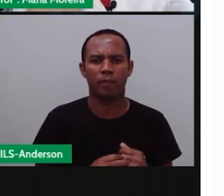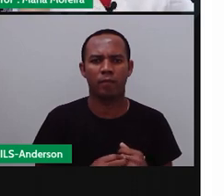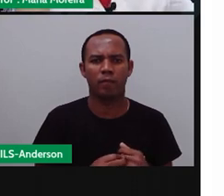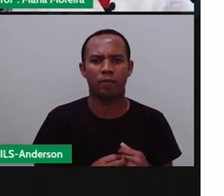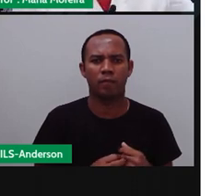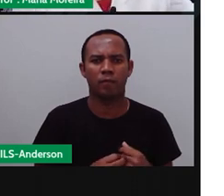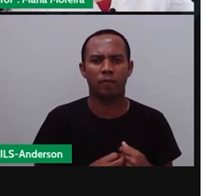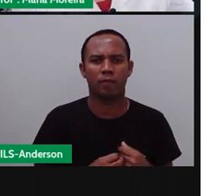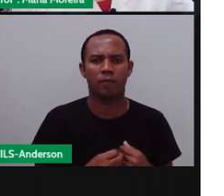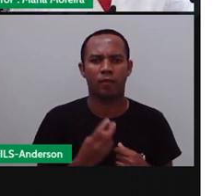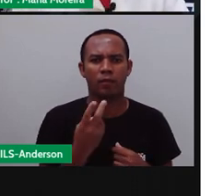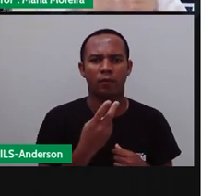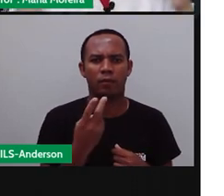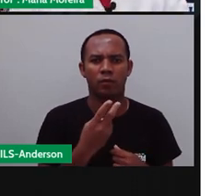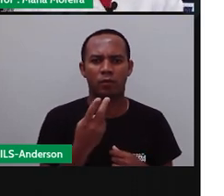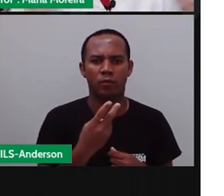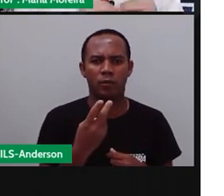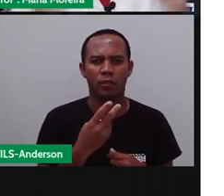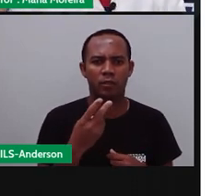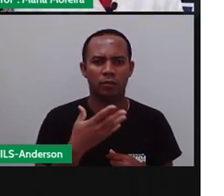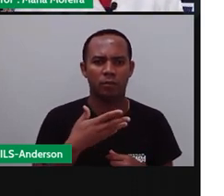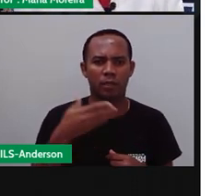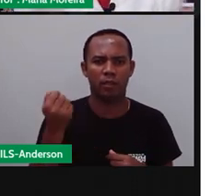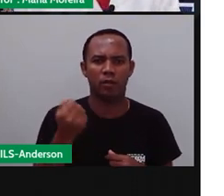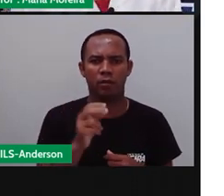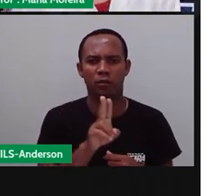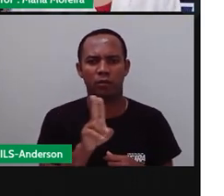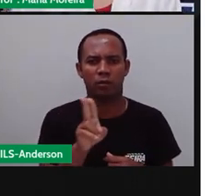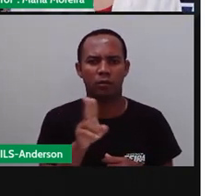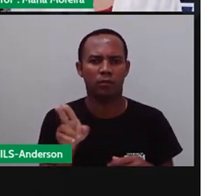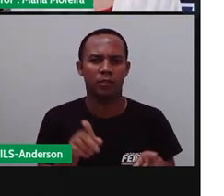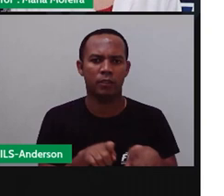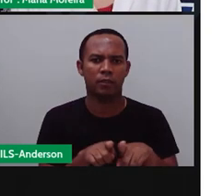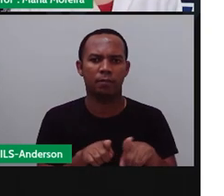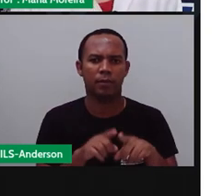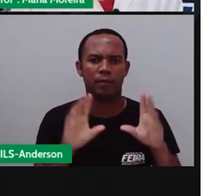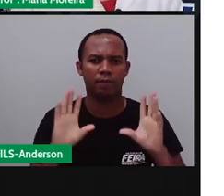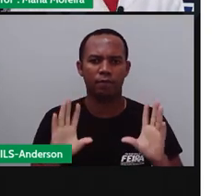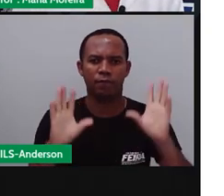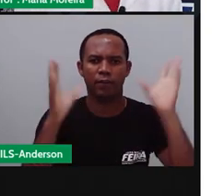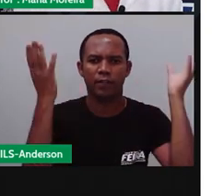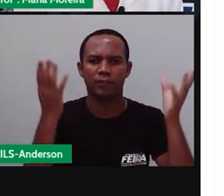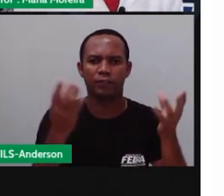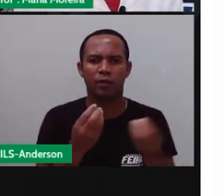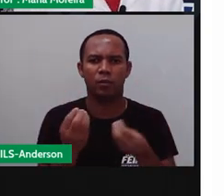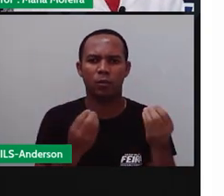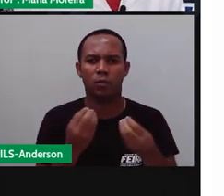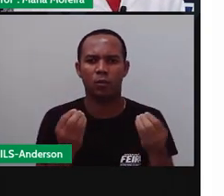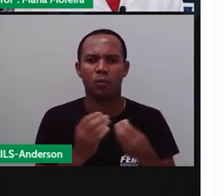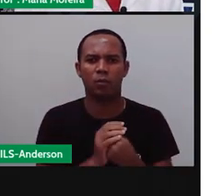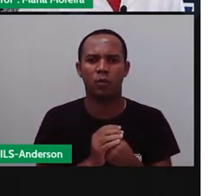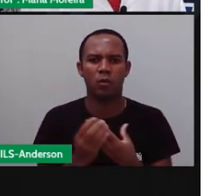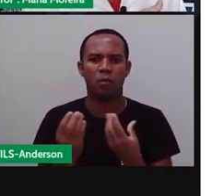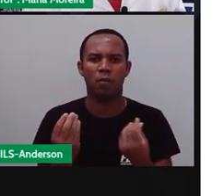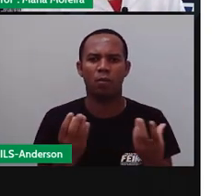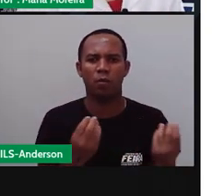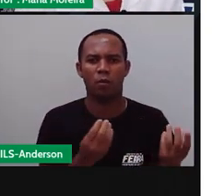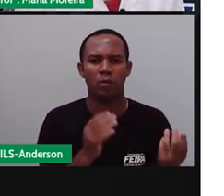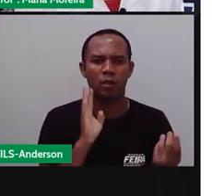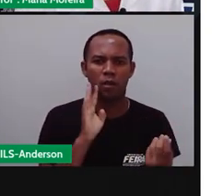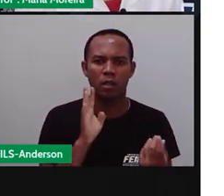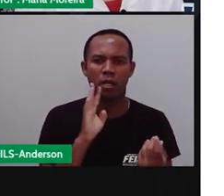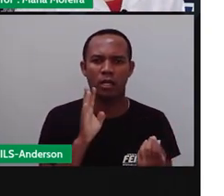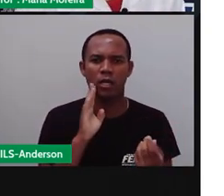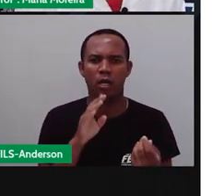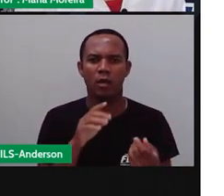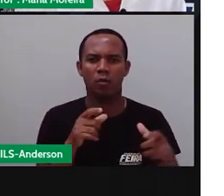Porque existem essas duas nomenclaturas, esses dois nomes para essa festa. Ela é o quê? Muito comum no sul